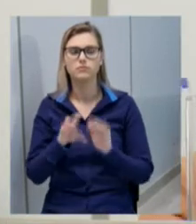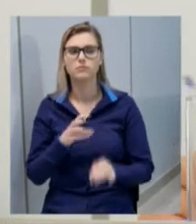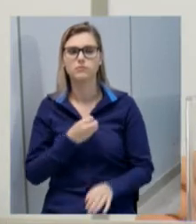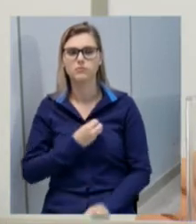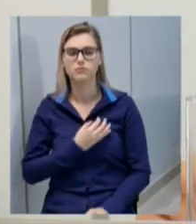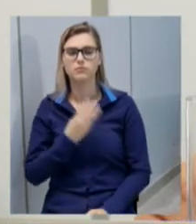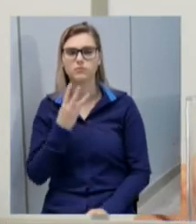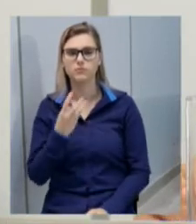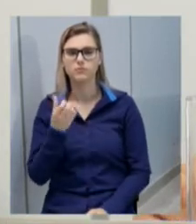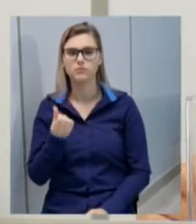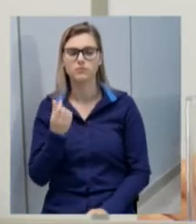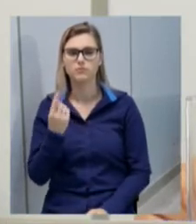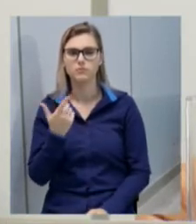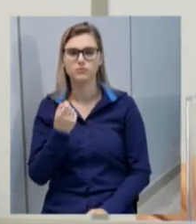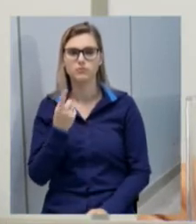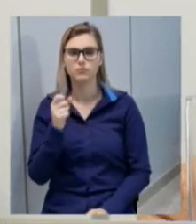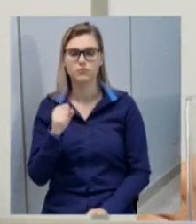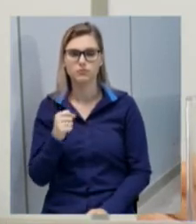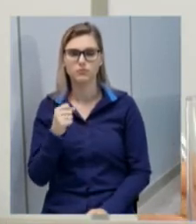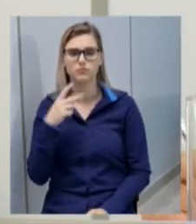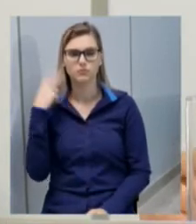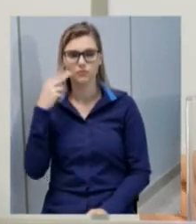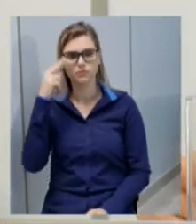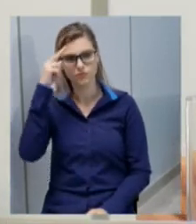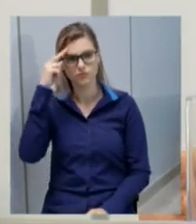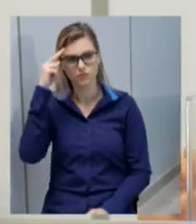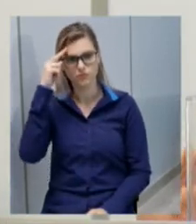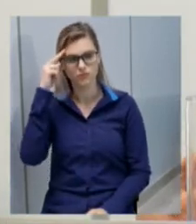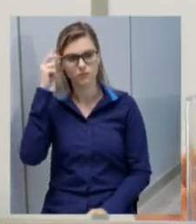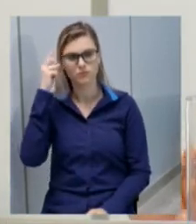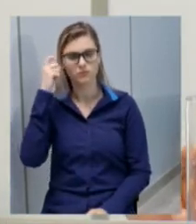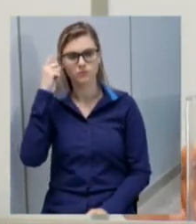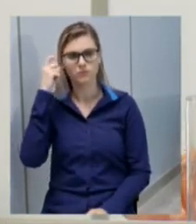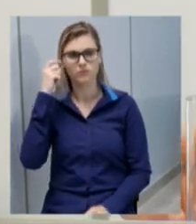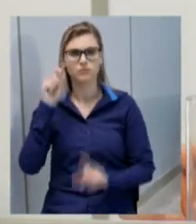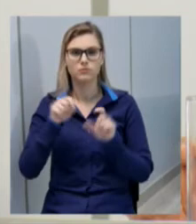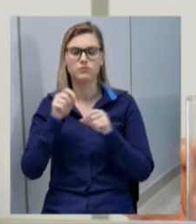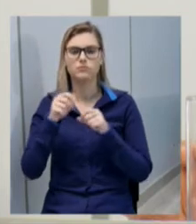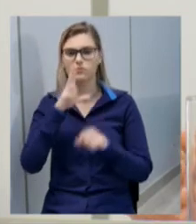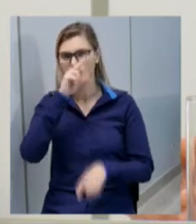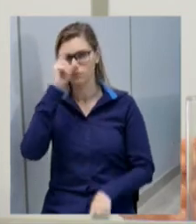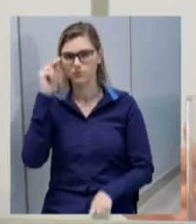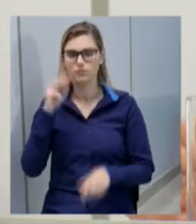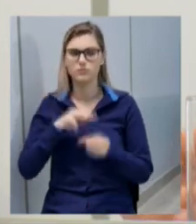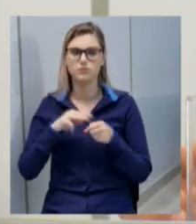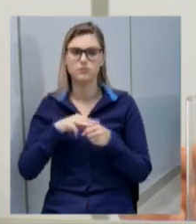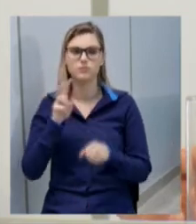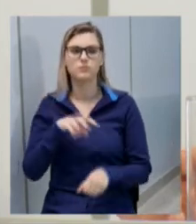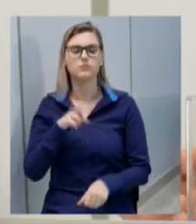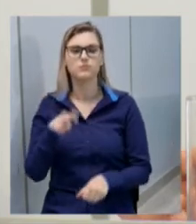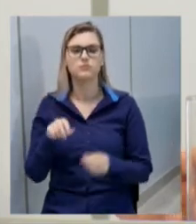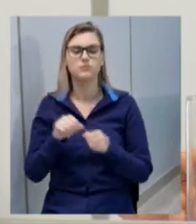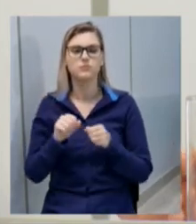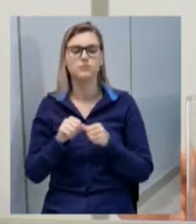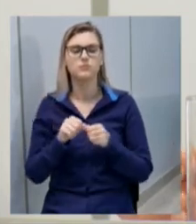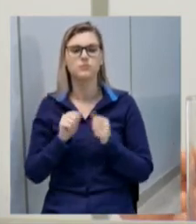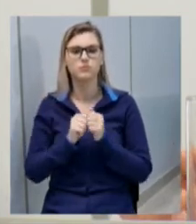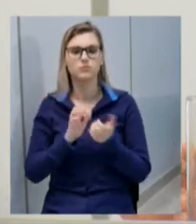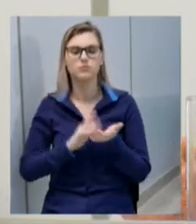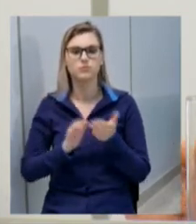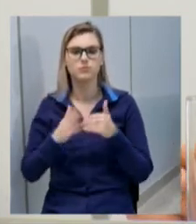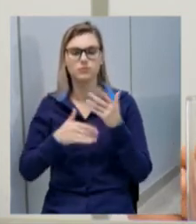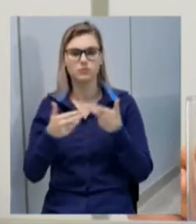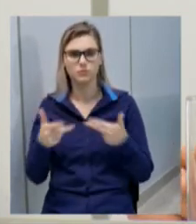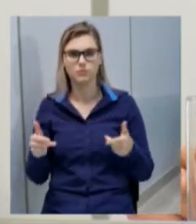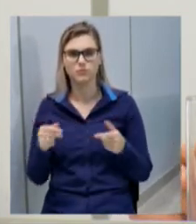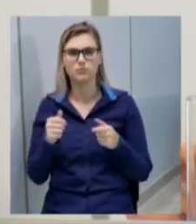361 de 2018 do vereador João Paulo Menegate para que a Prefeitura Municipal de Chancherê através da Secretaria Municipal de